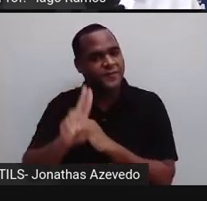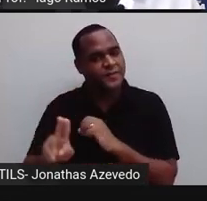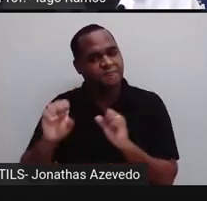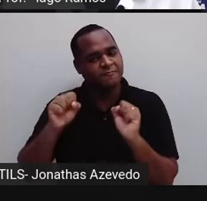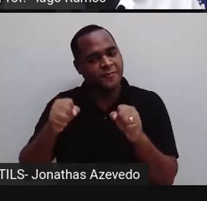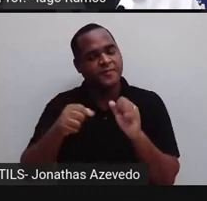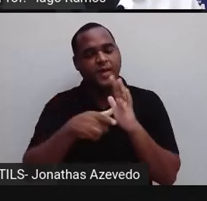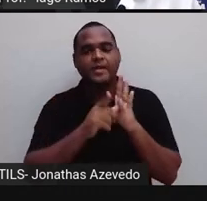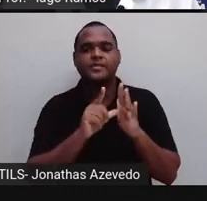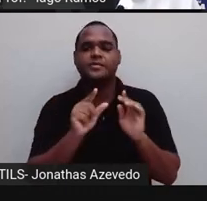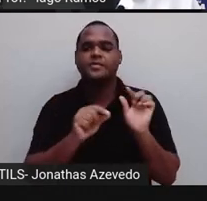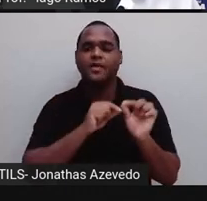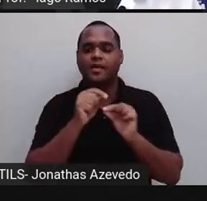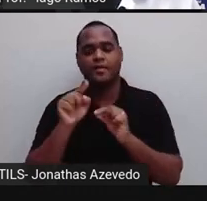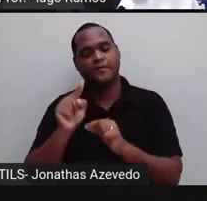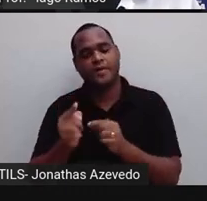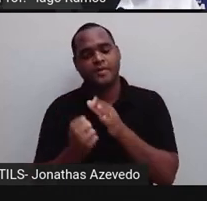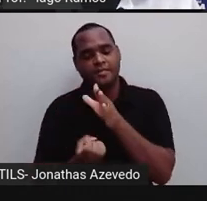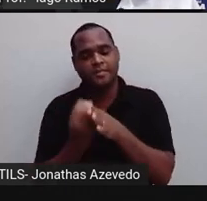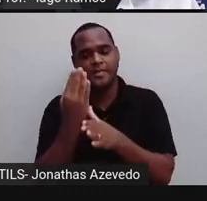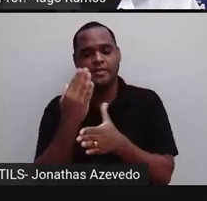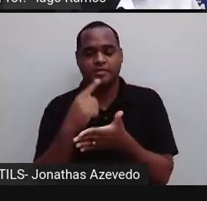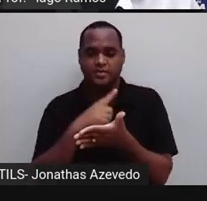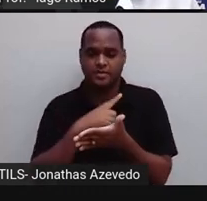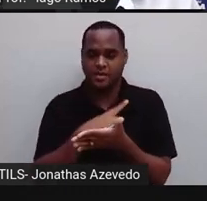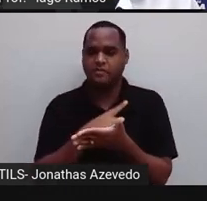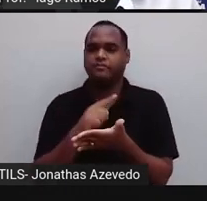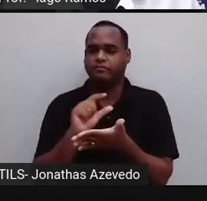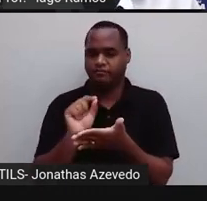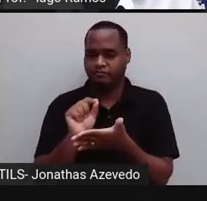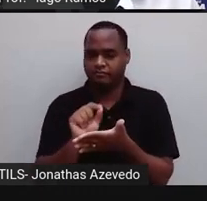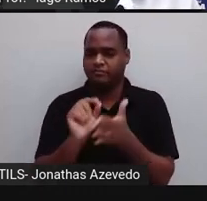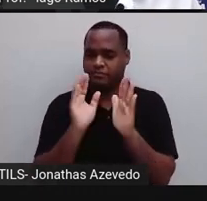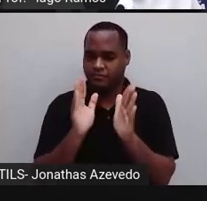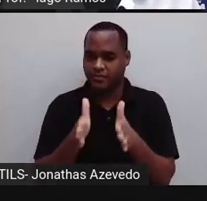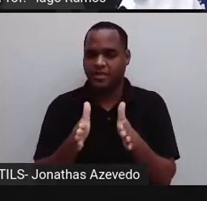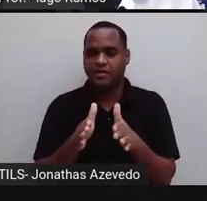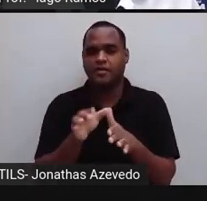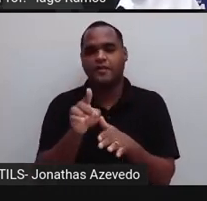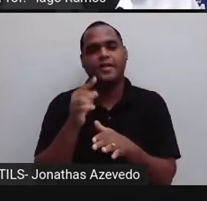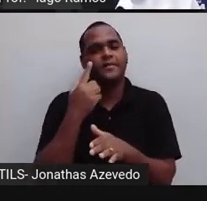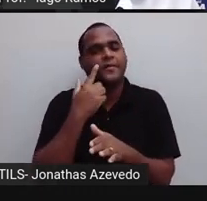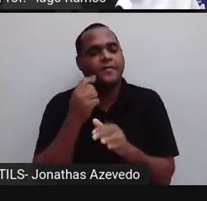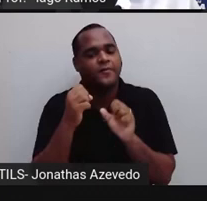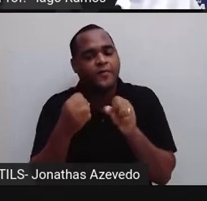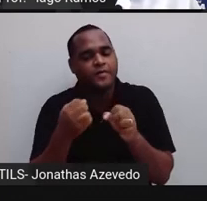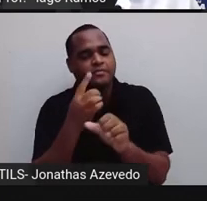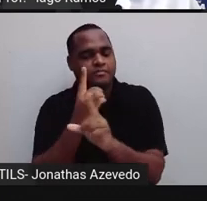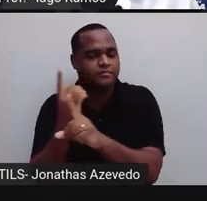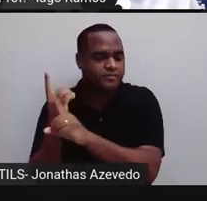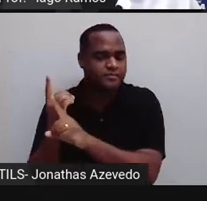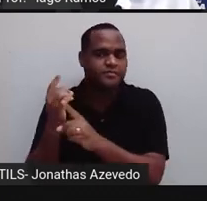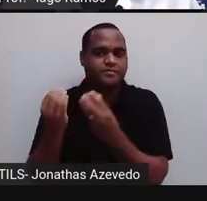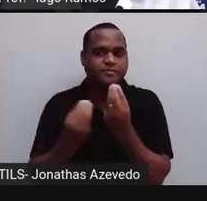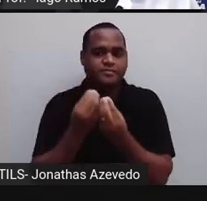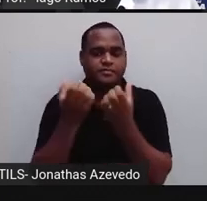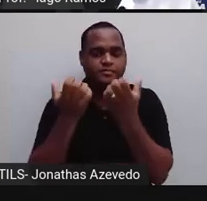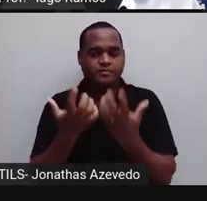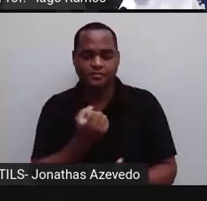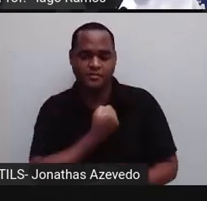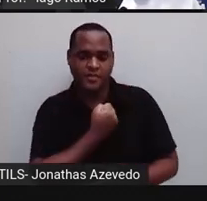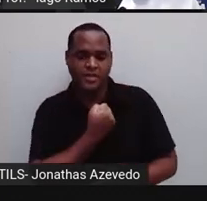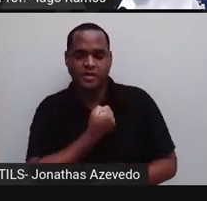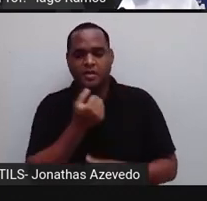A vírgula vai aparecer em algum lugar, certo? Para a gente encontrar um número que ele seja maior